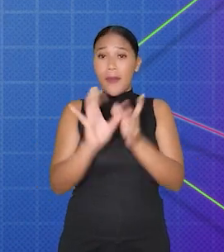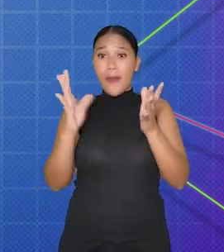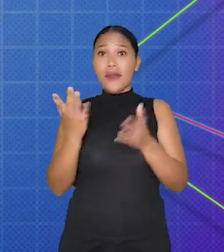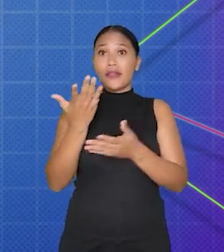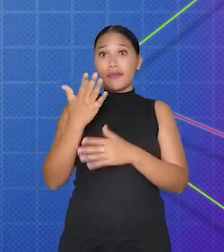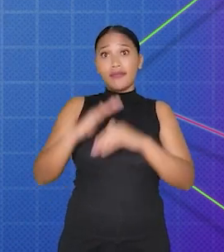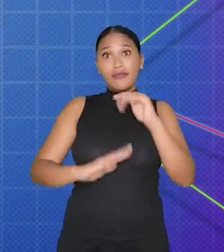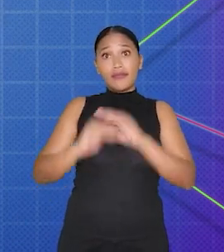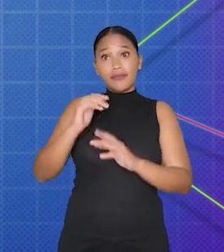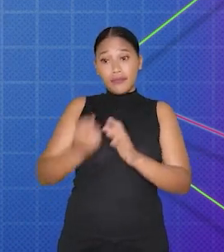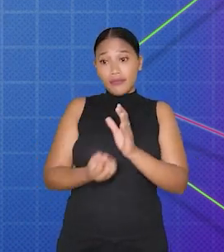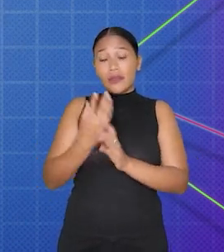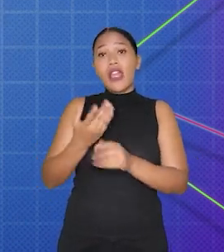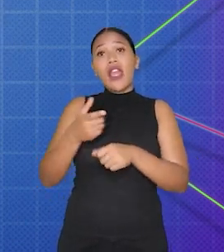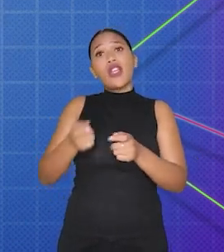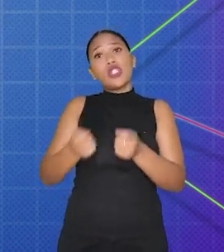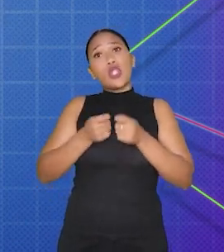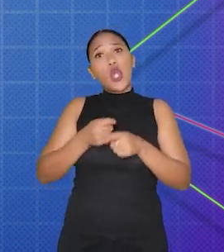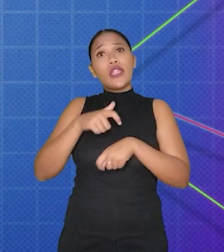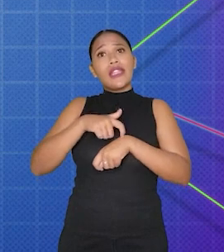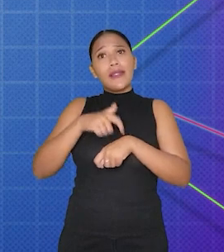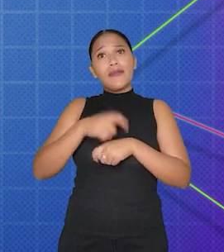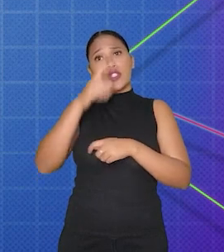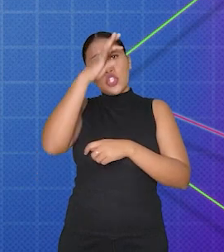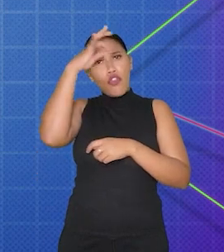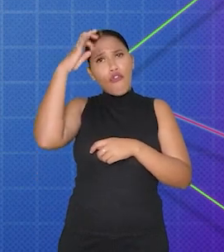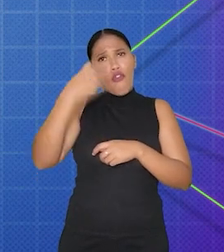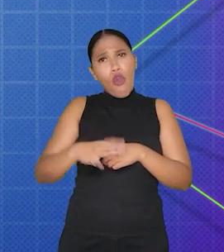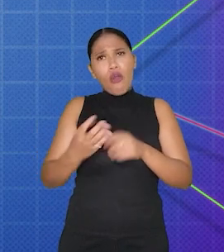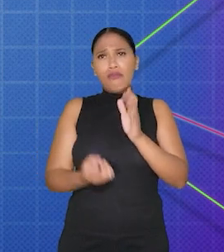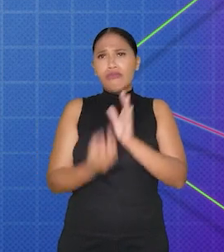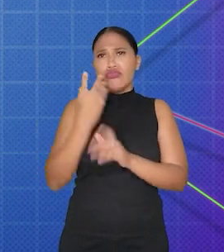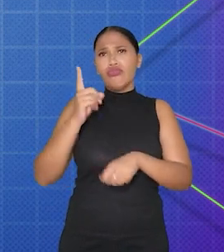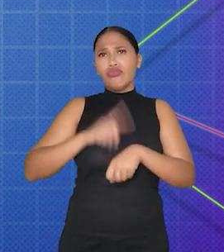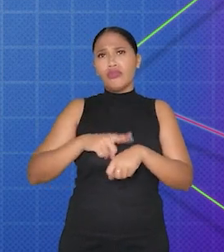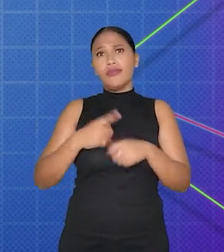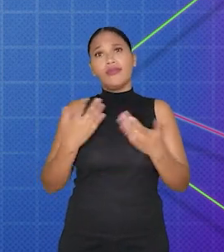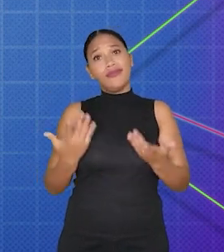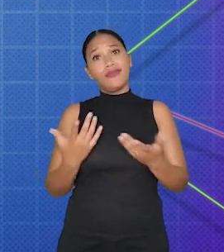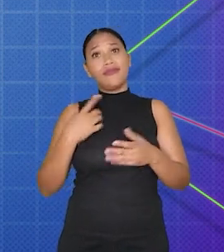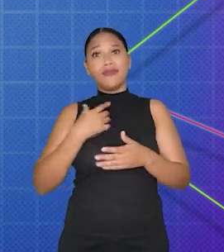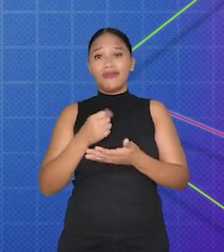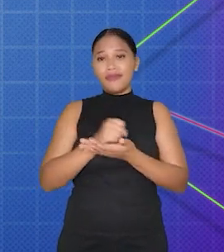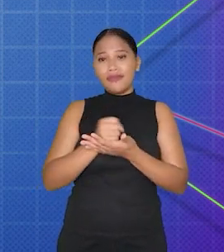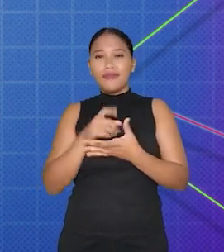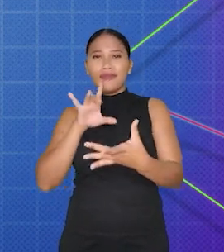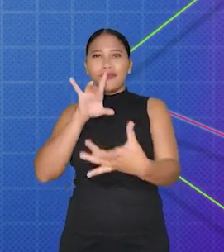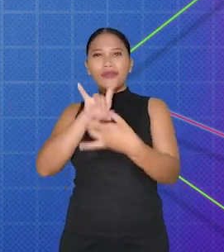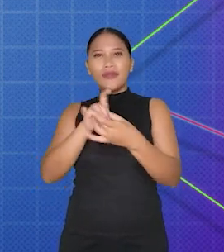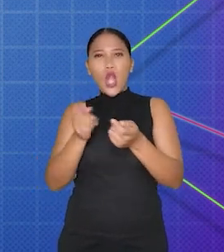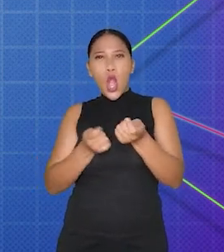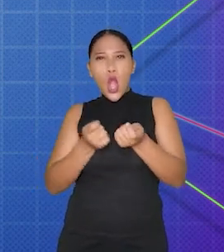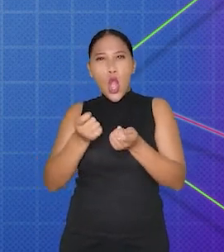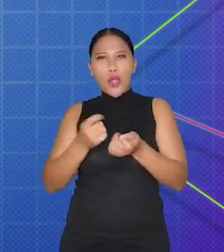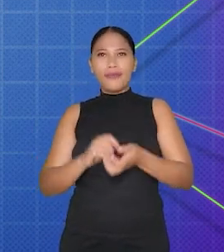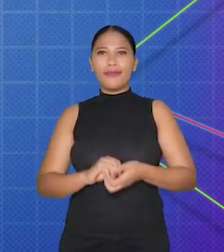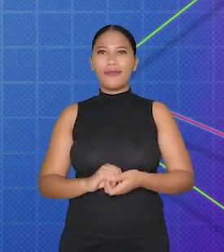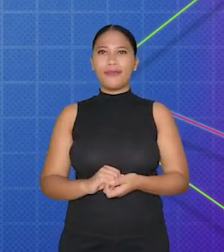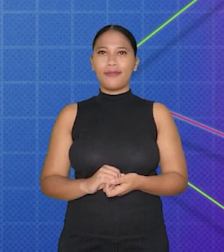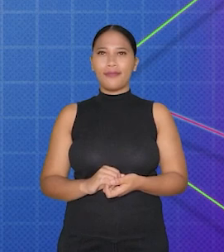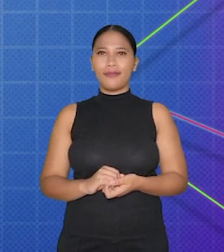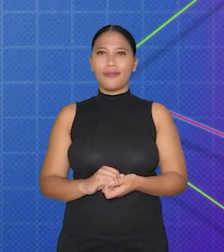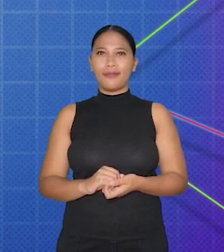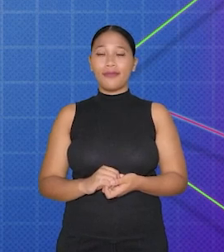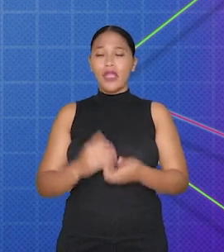que permitem que os desenvolvedores economizem tempo e esforço na criação de jogos, tornando assim os jogos interativos e controláveis.